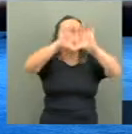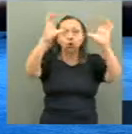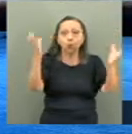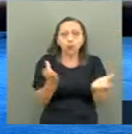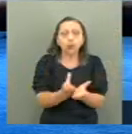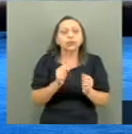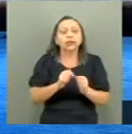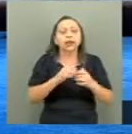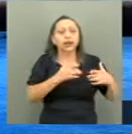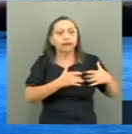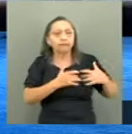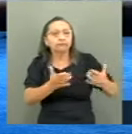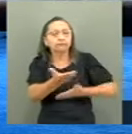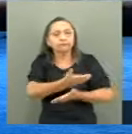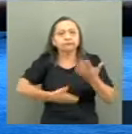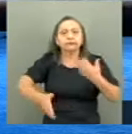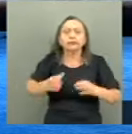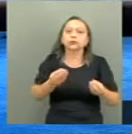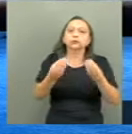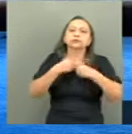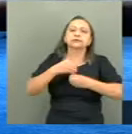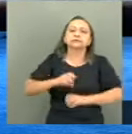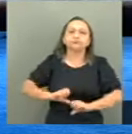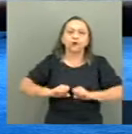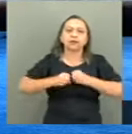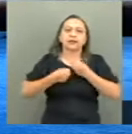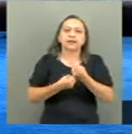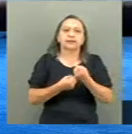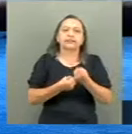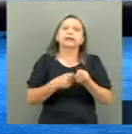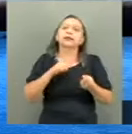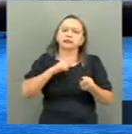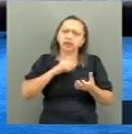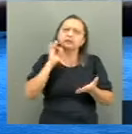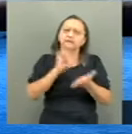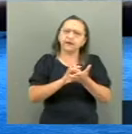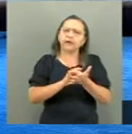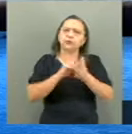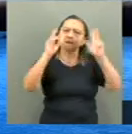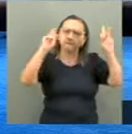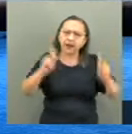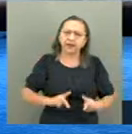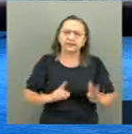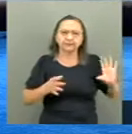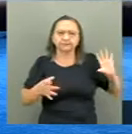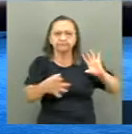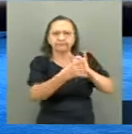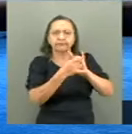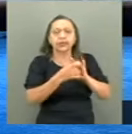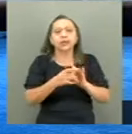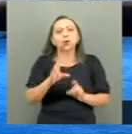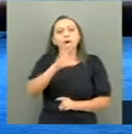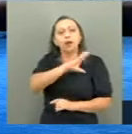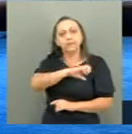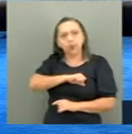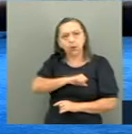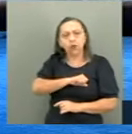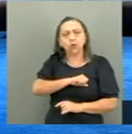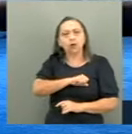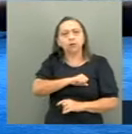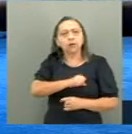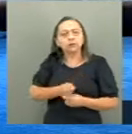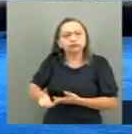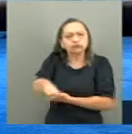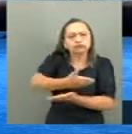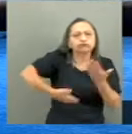a solidariedade nos alimente, que haja fraternidade, que o amor circule